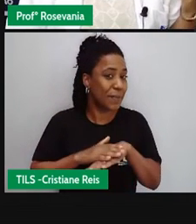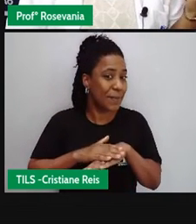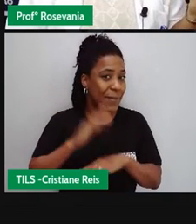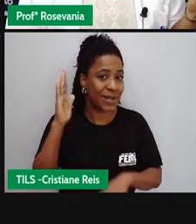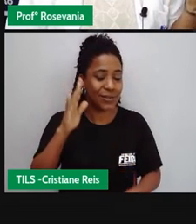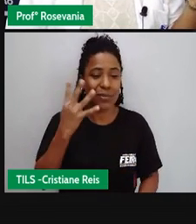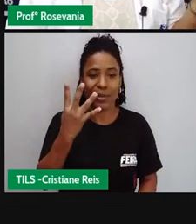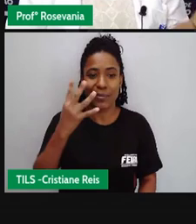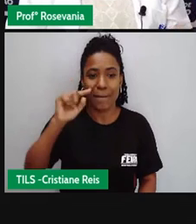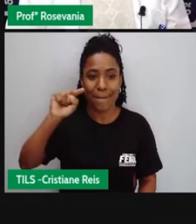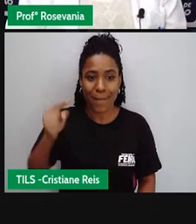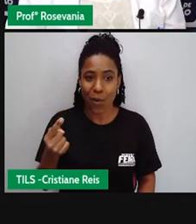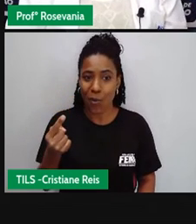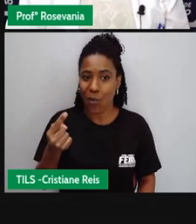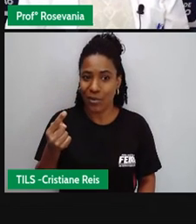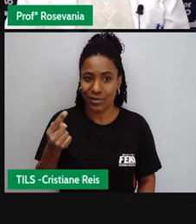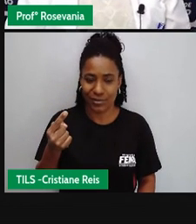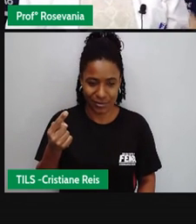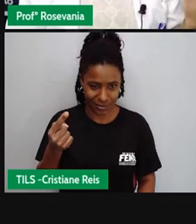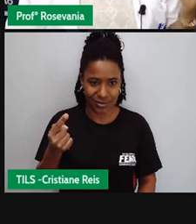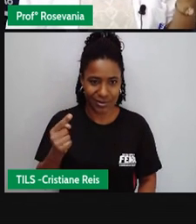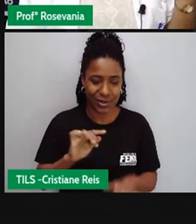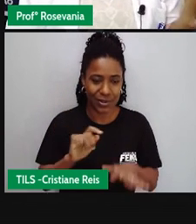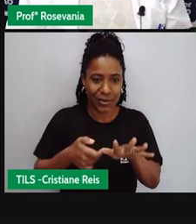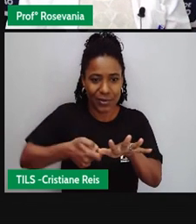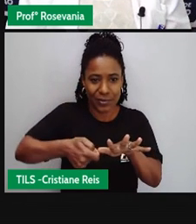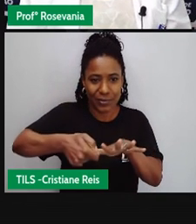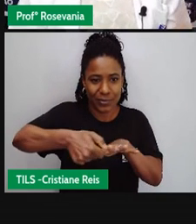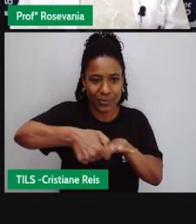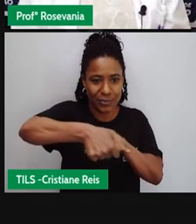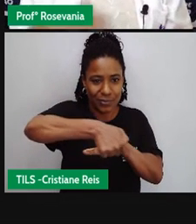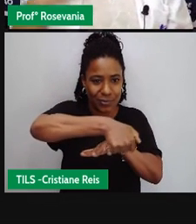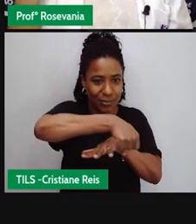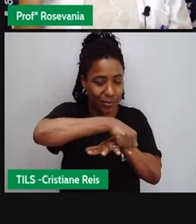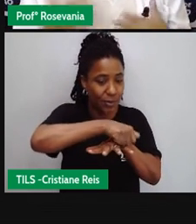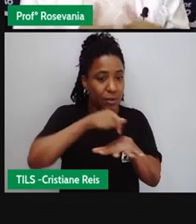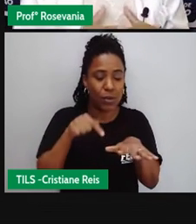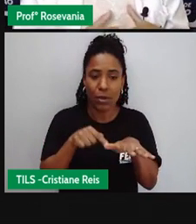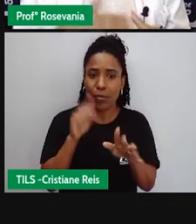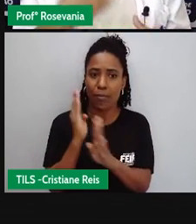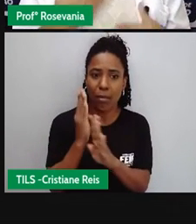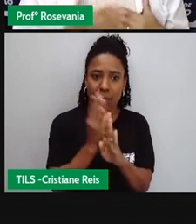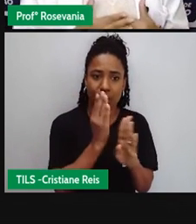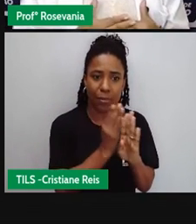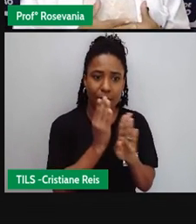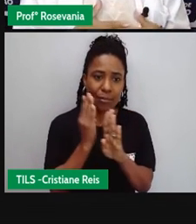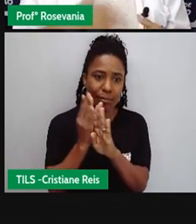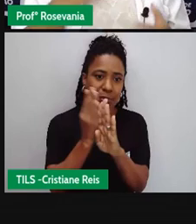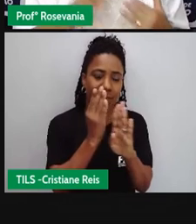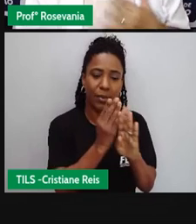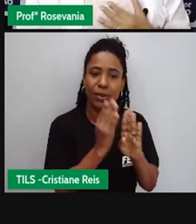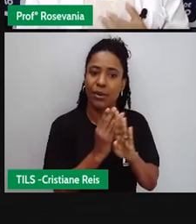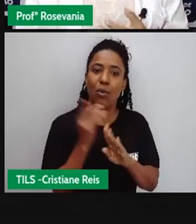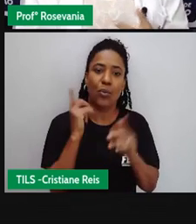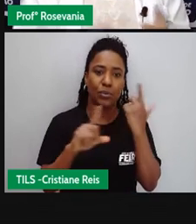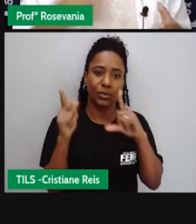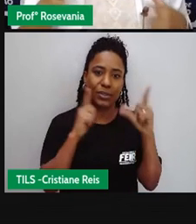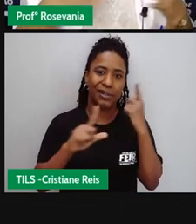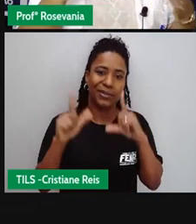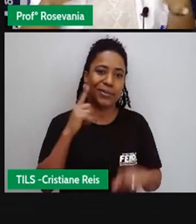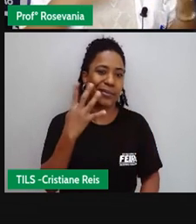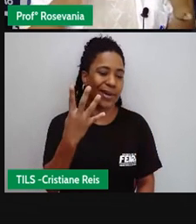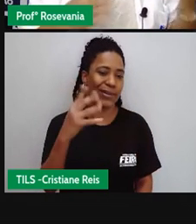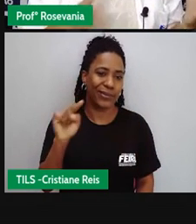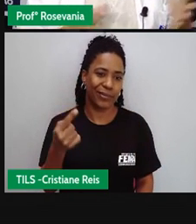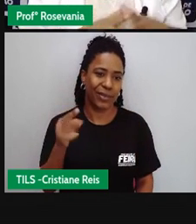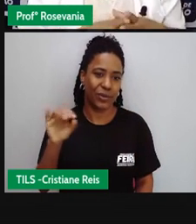essas aqui são as que foram contadas e foram descobertas. Imagine as que não foram catalogadas,